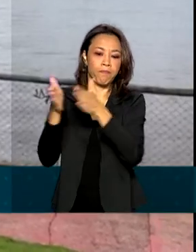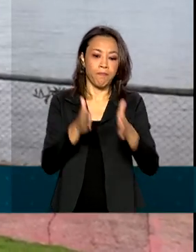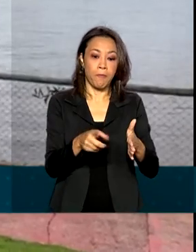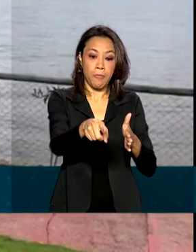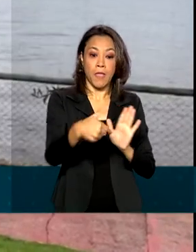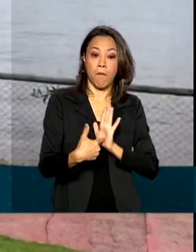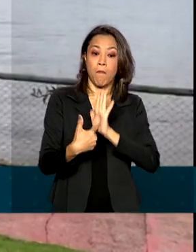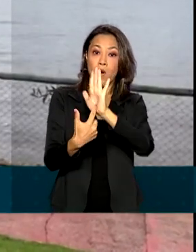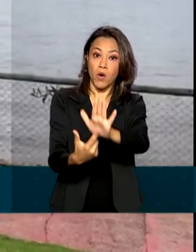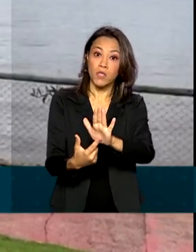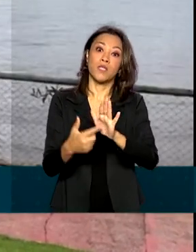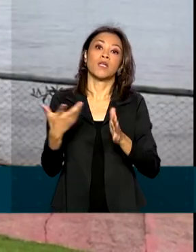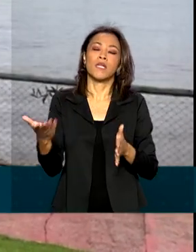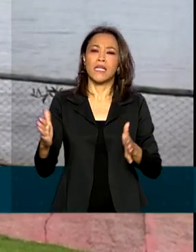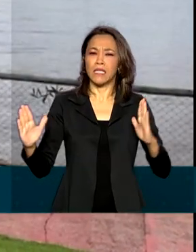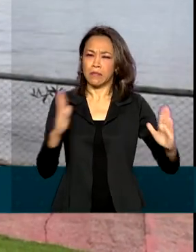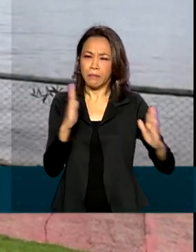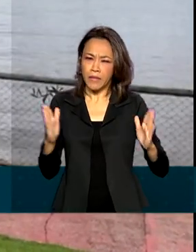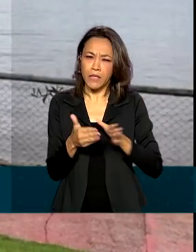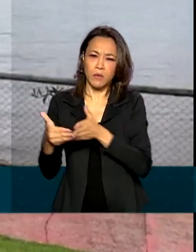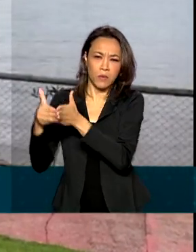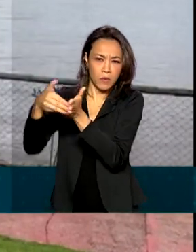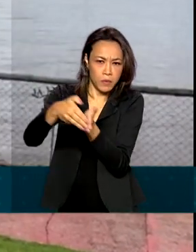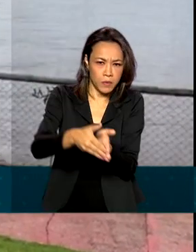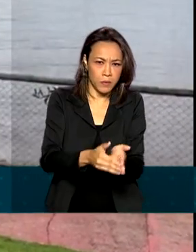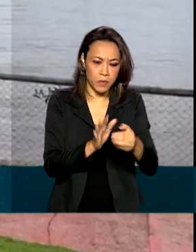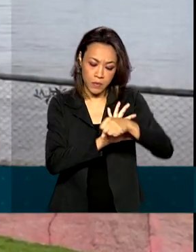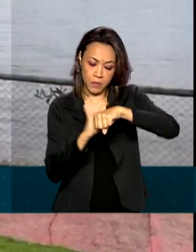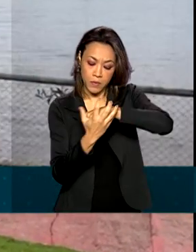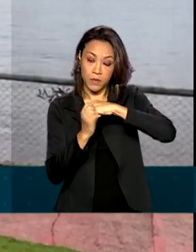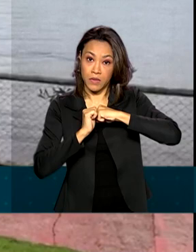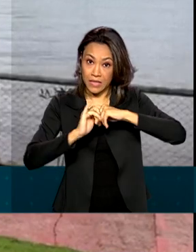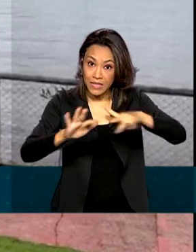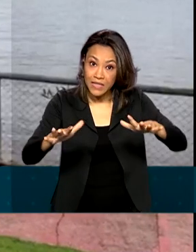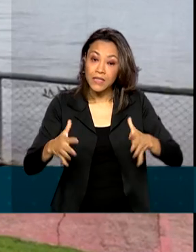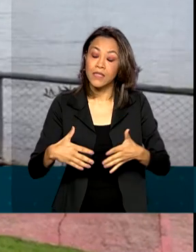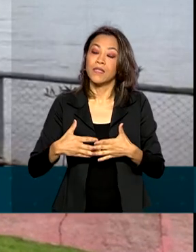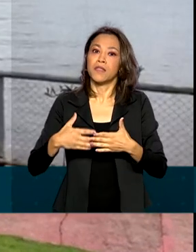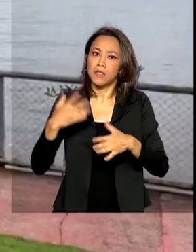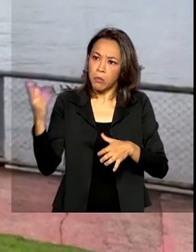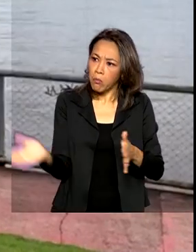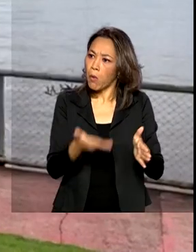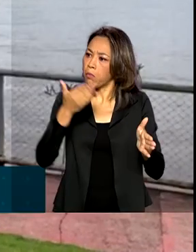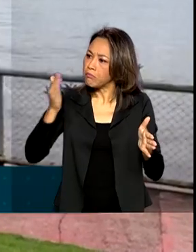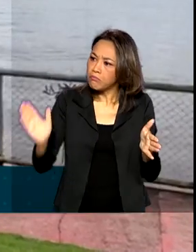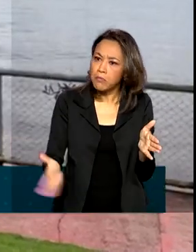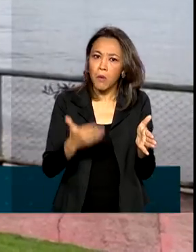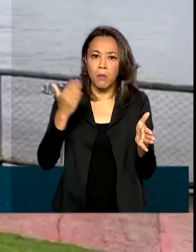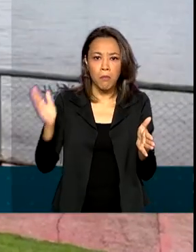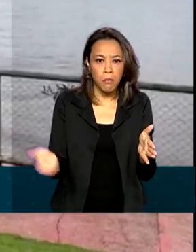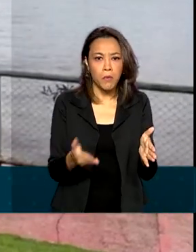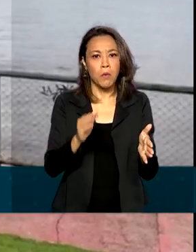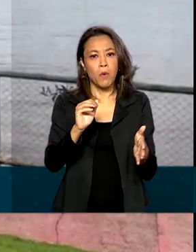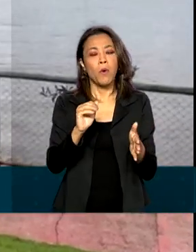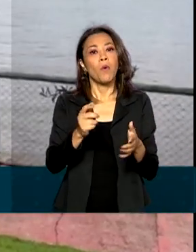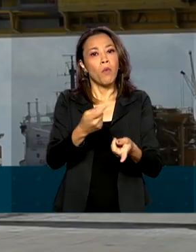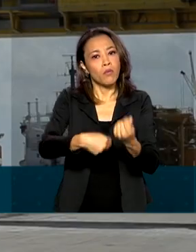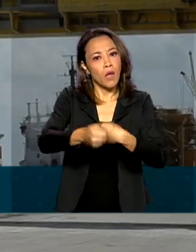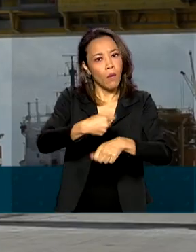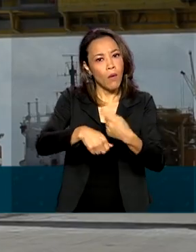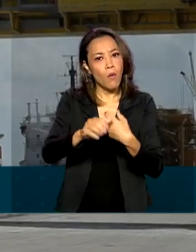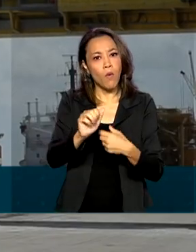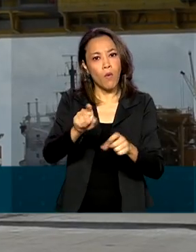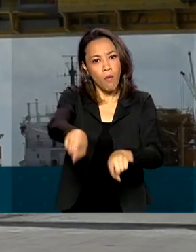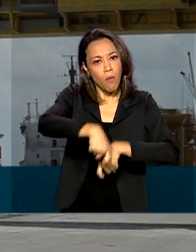brasileiros nesse momento de crise pandêmica, aliada a uma grande produção do agronegócio e das commodities.